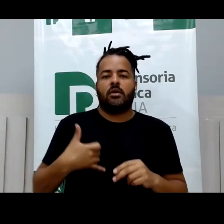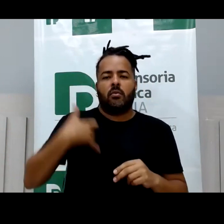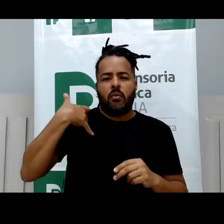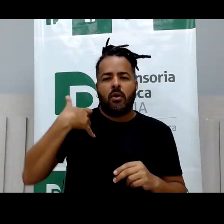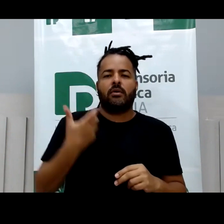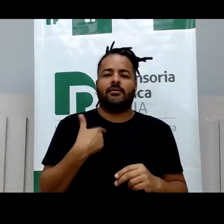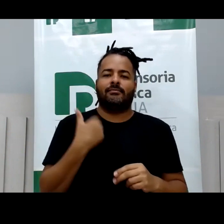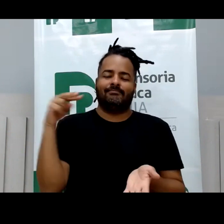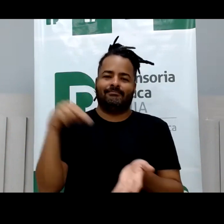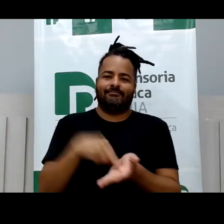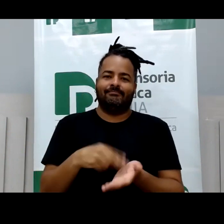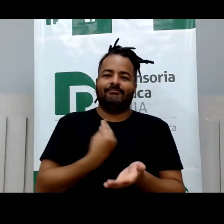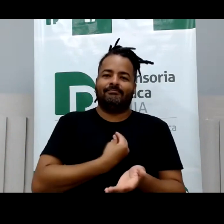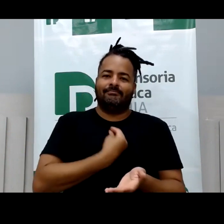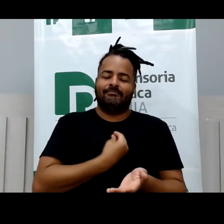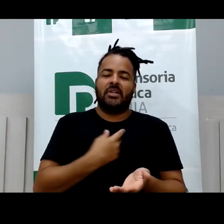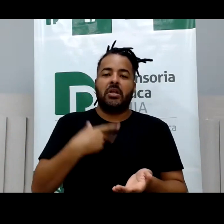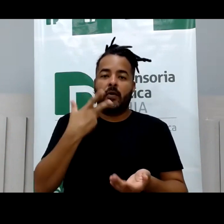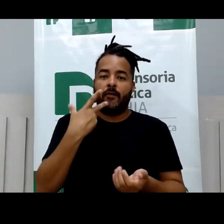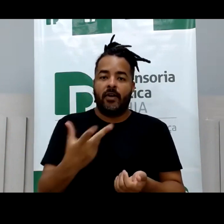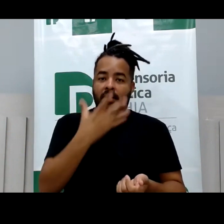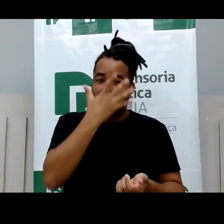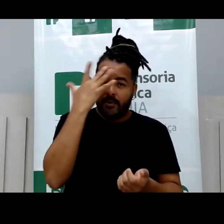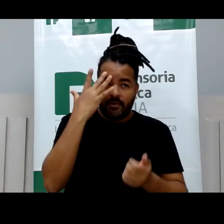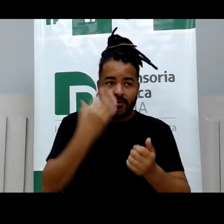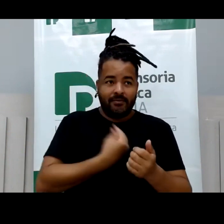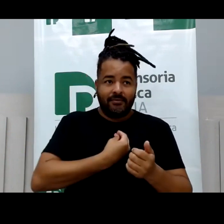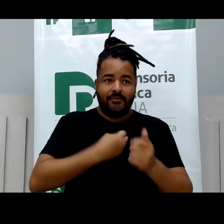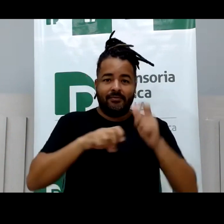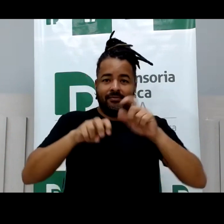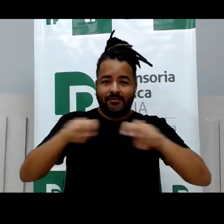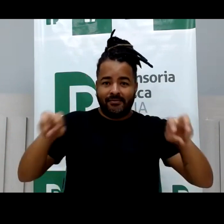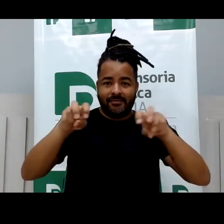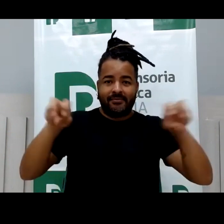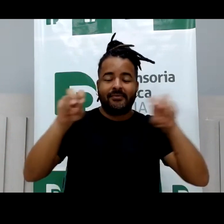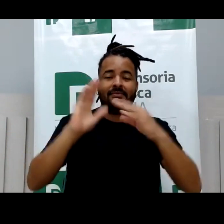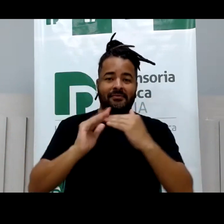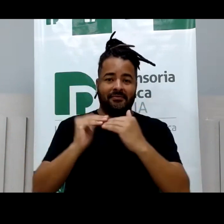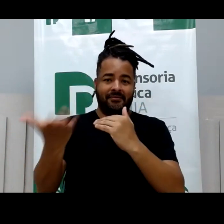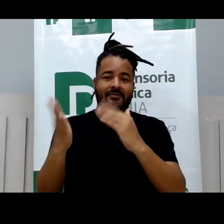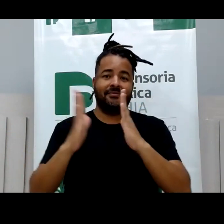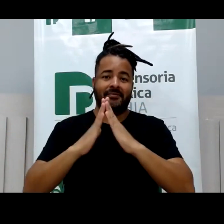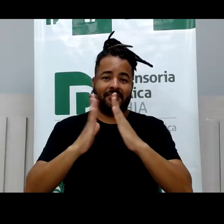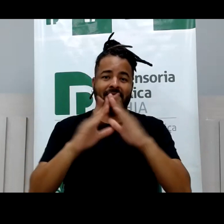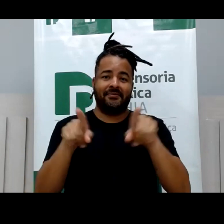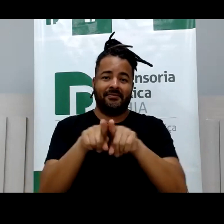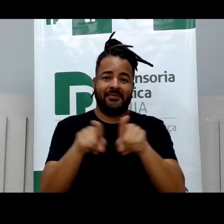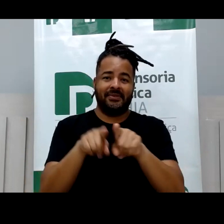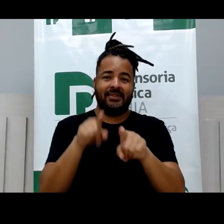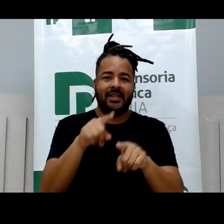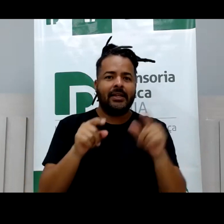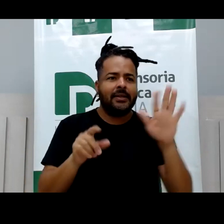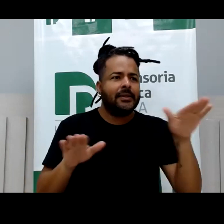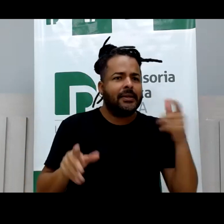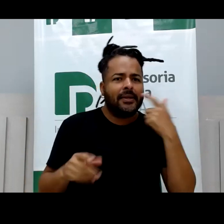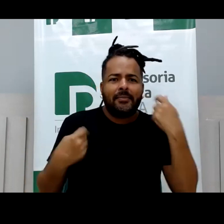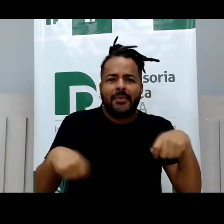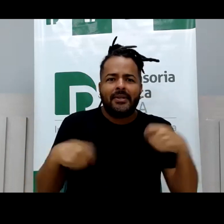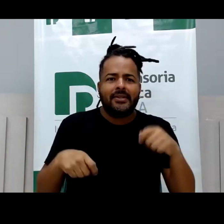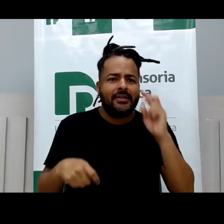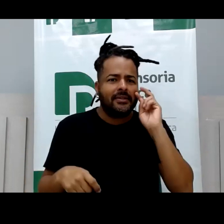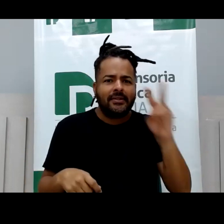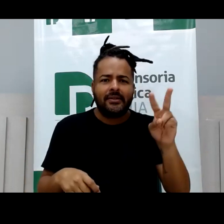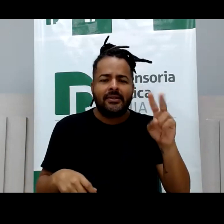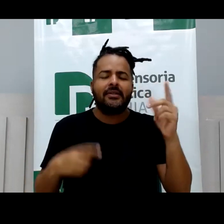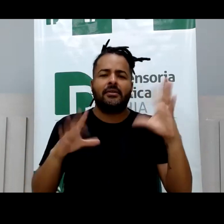grande para mim estar aqui. E eu falo para quem está aqui hoje, presencialmente, também para o pessoal que está em casa. Meninas, eu preciso olhar para algum lugar mais específico para a